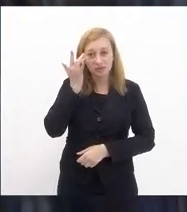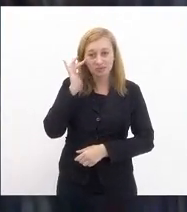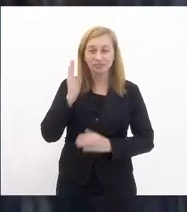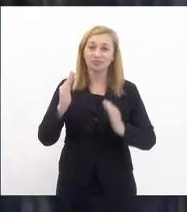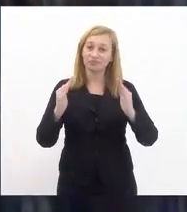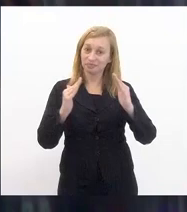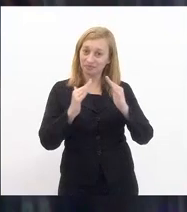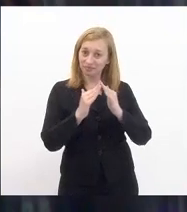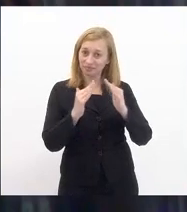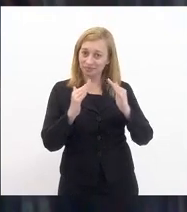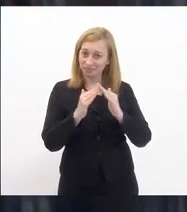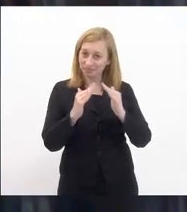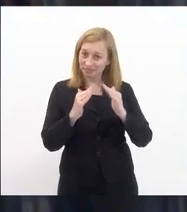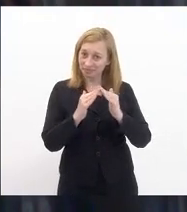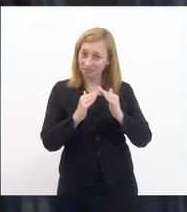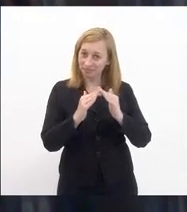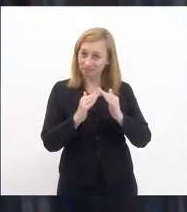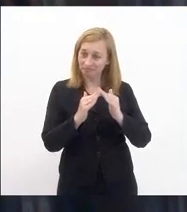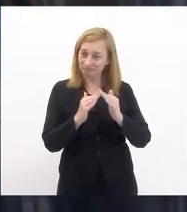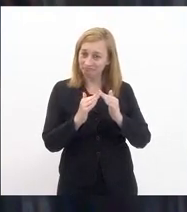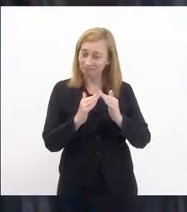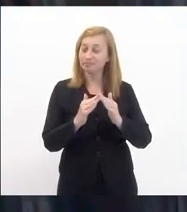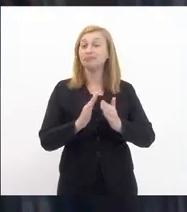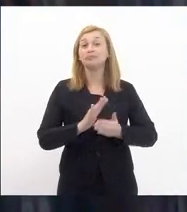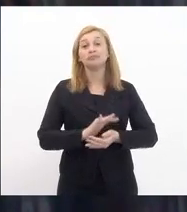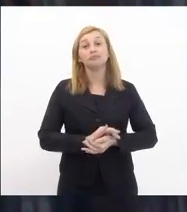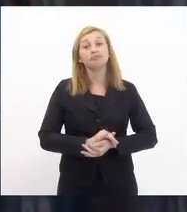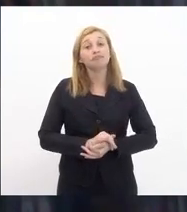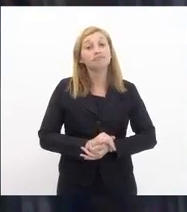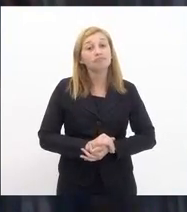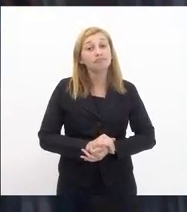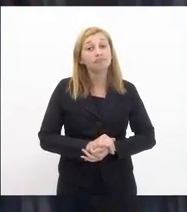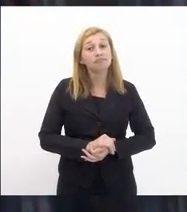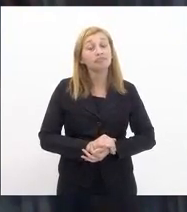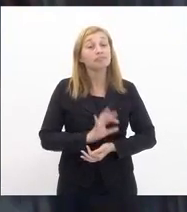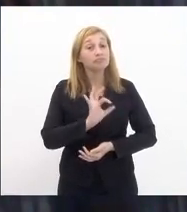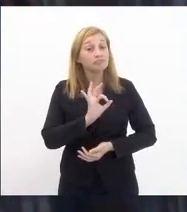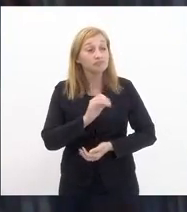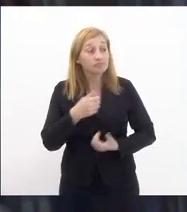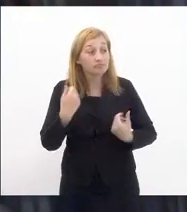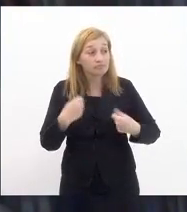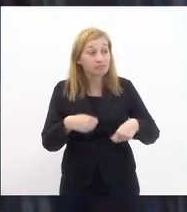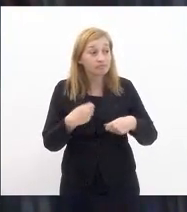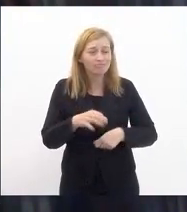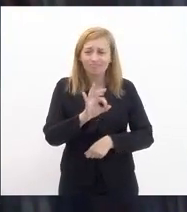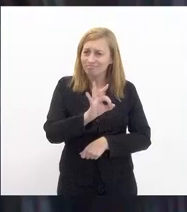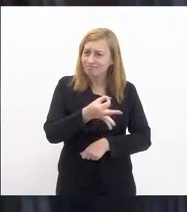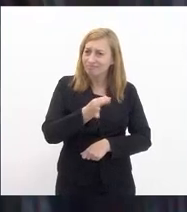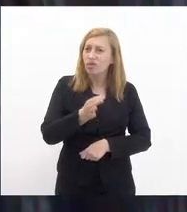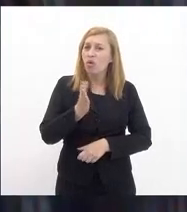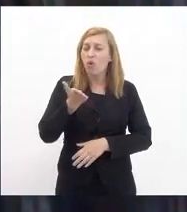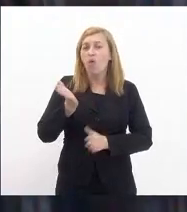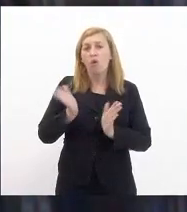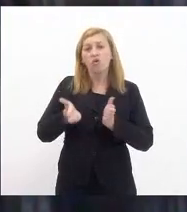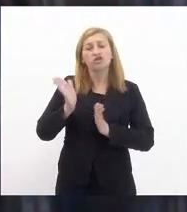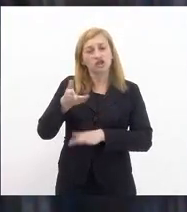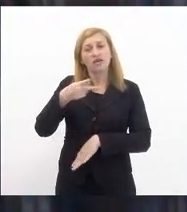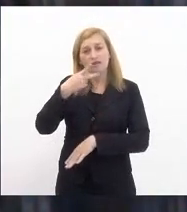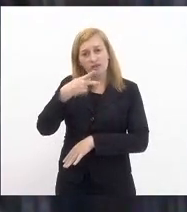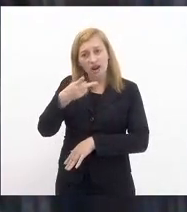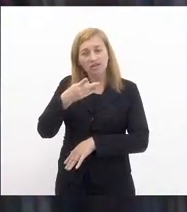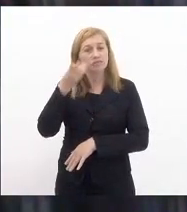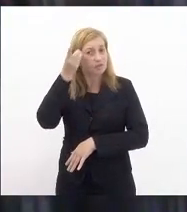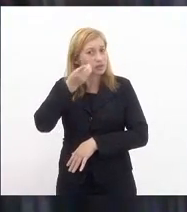casa tem que fazer geralmente menção já foi feita hoje no pronunciamento do